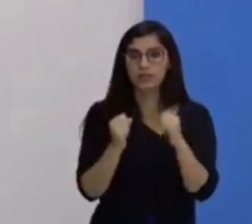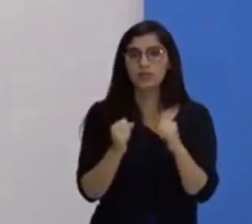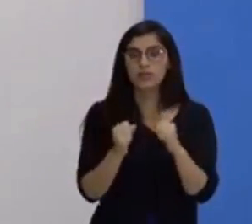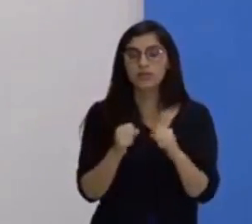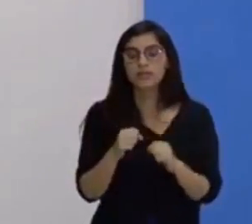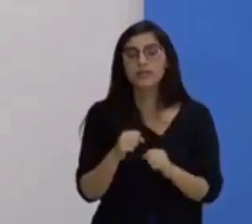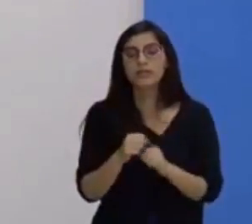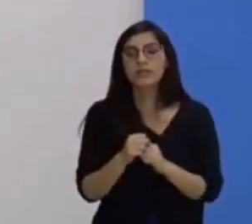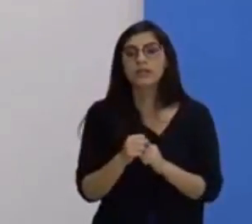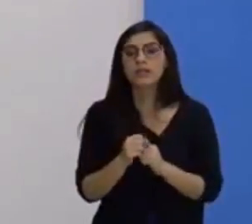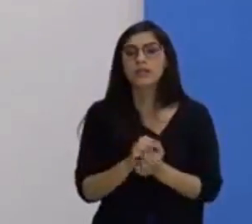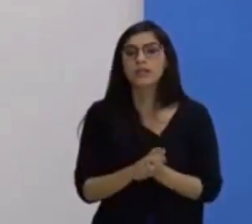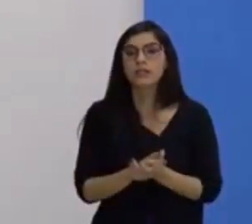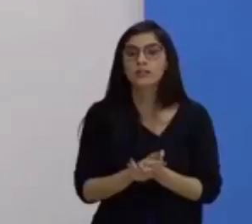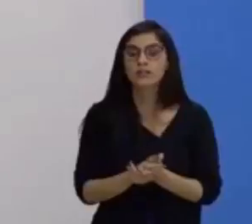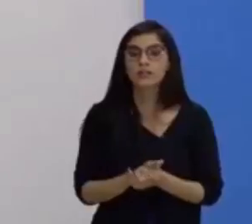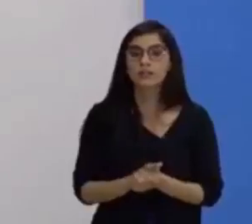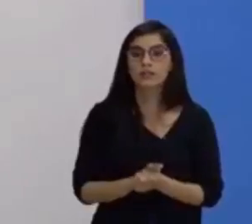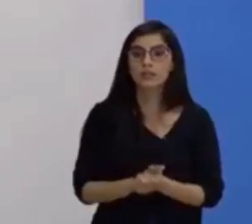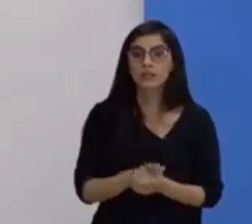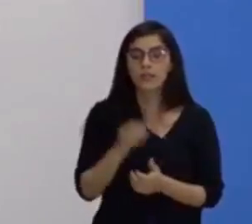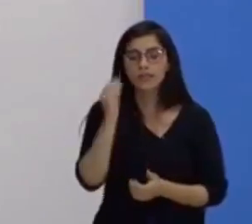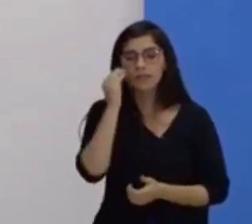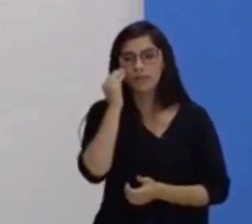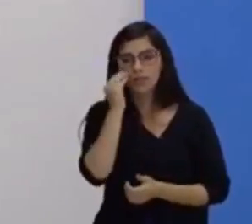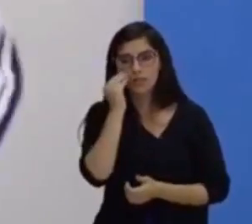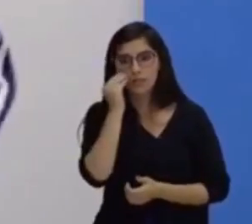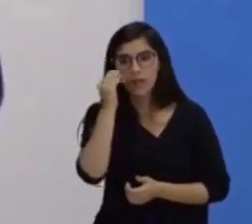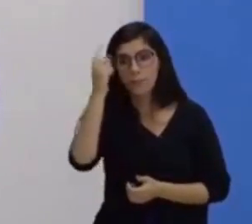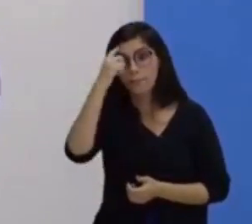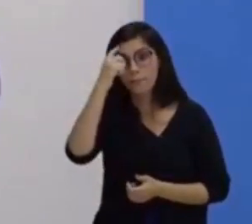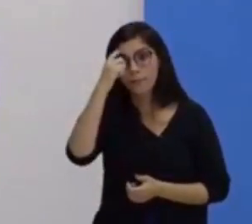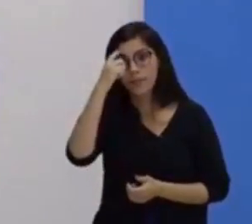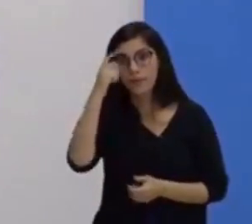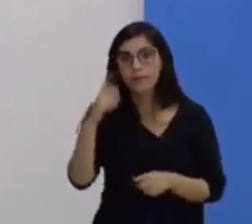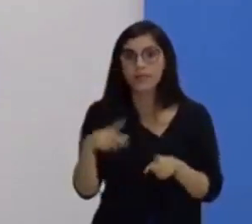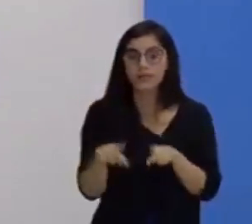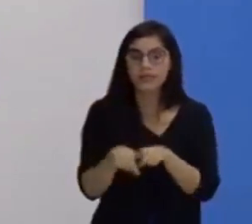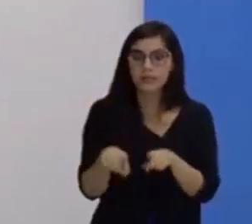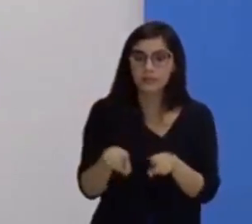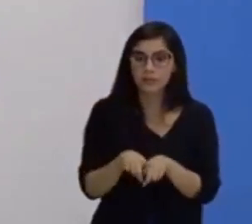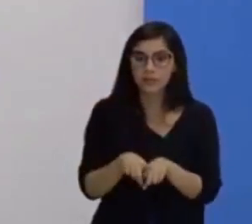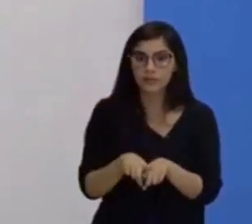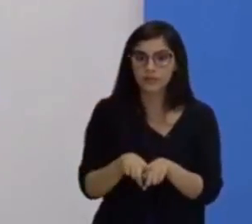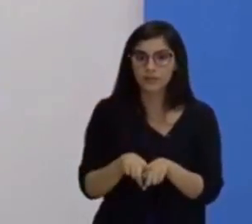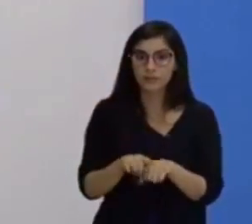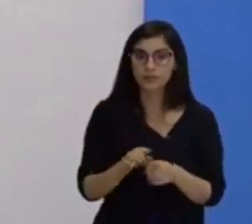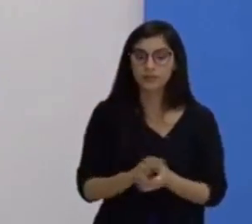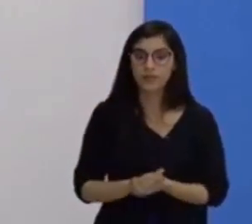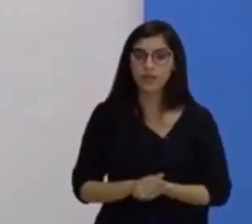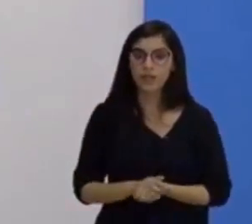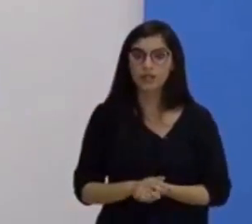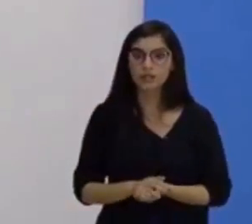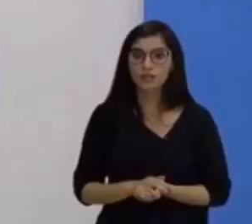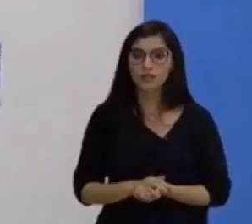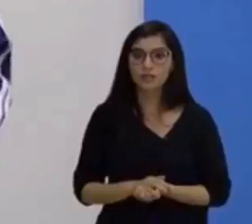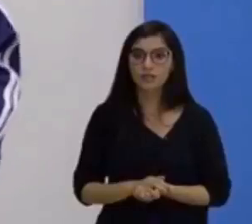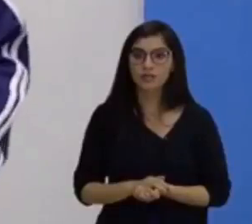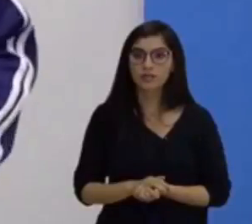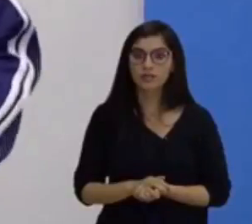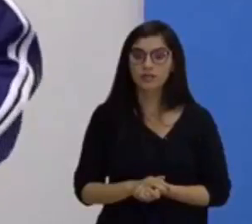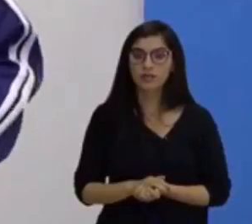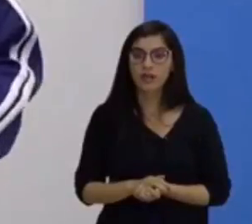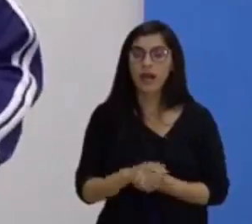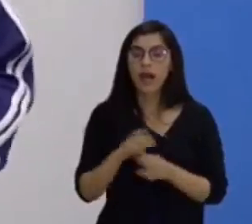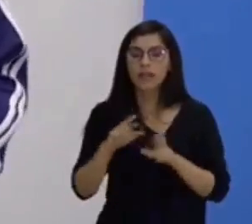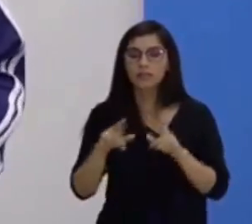E mais um outro levantamento, para você começar a pensar nesses questionamentos todos. Há